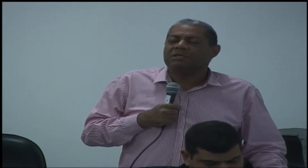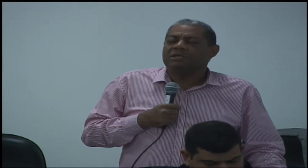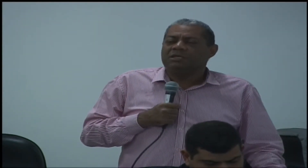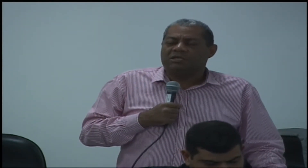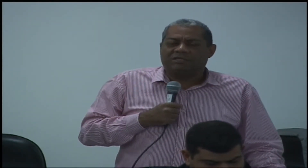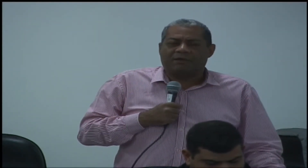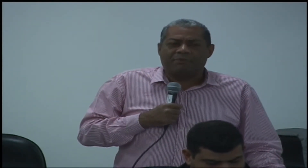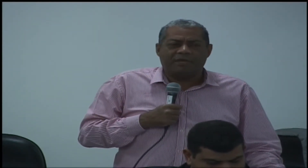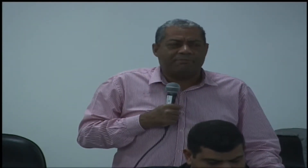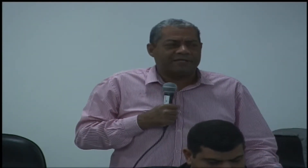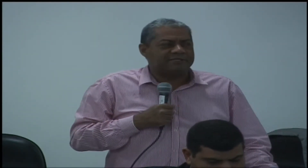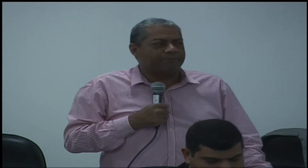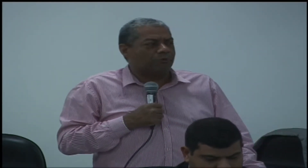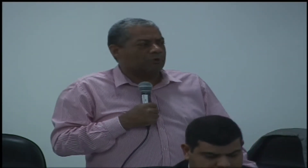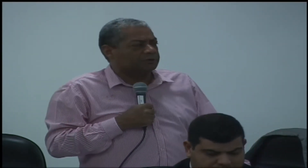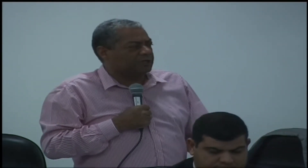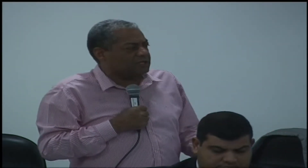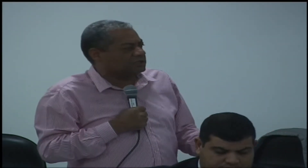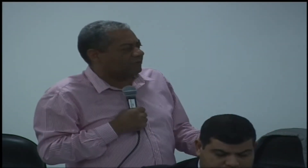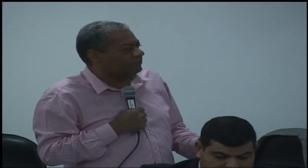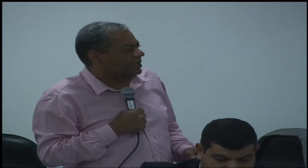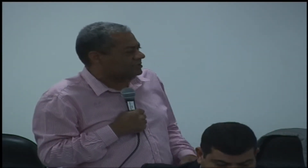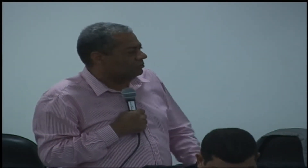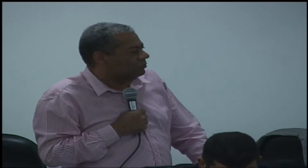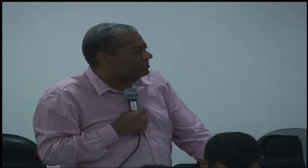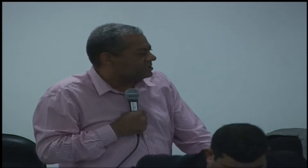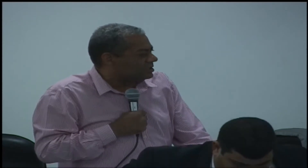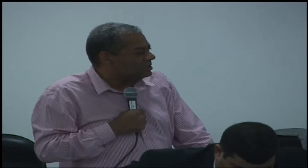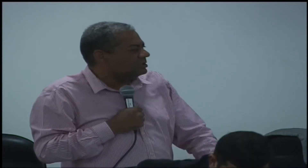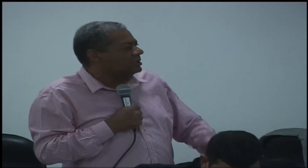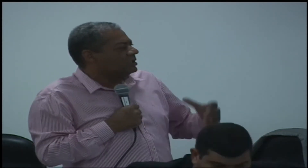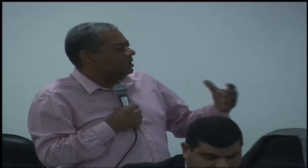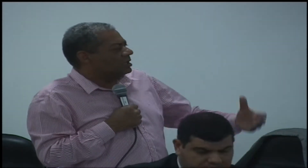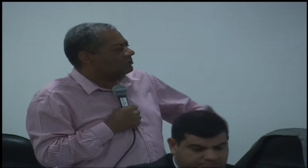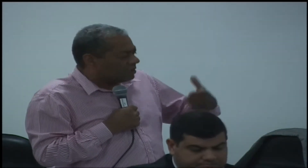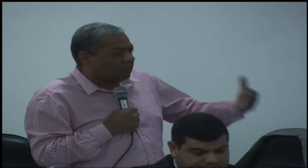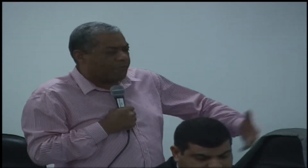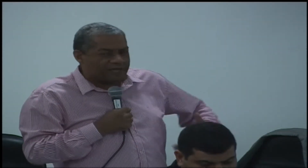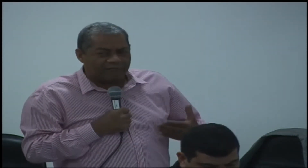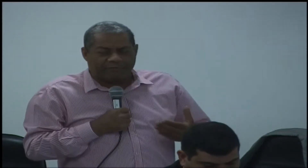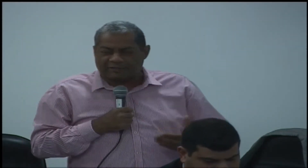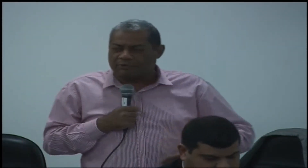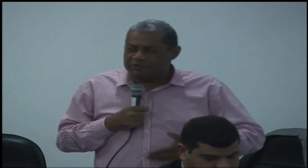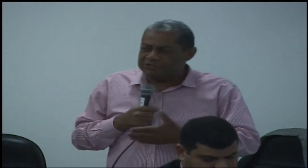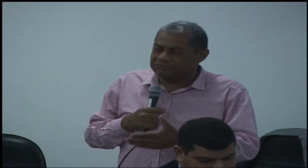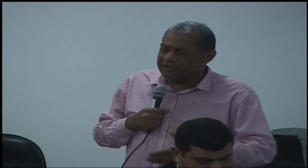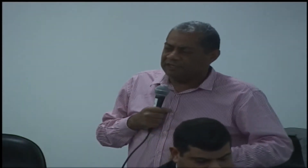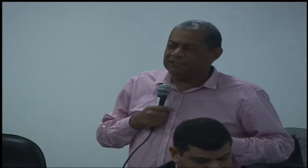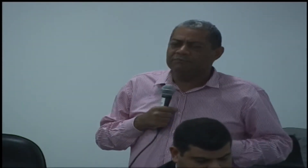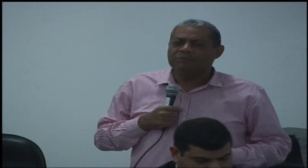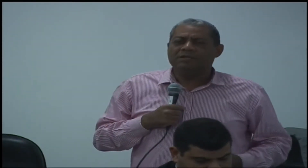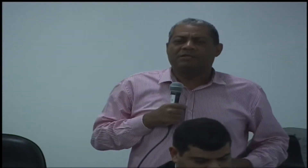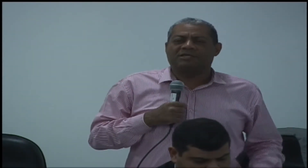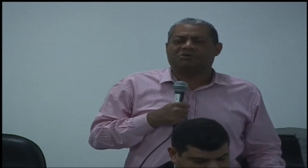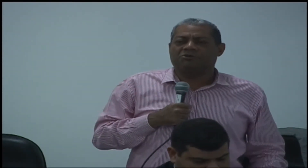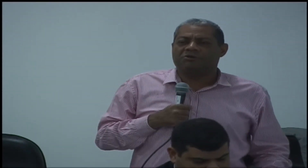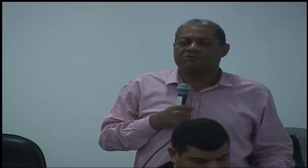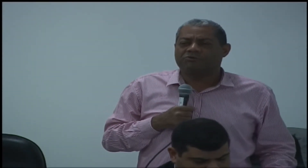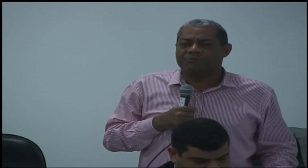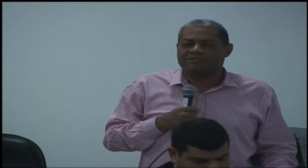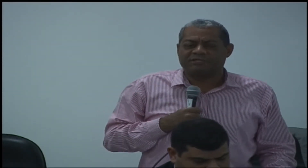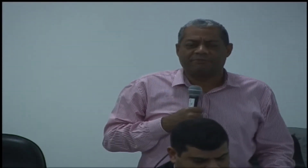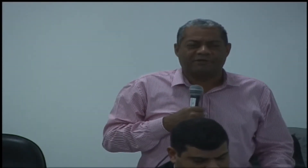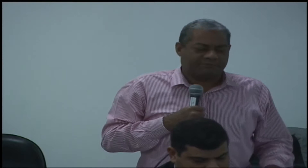e também participou desde a fundação do Comissim, ele acompanhava o padre Maurício e o Vaguinho nas